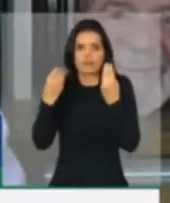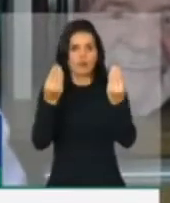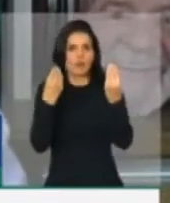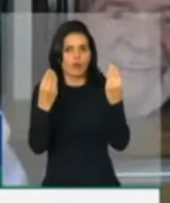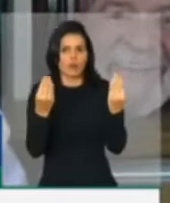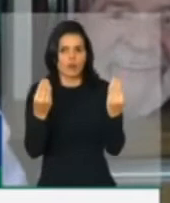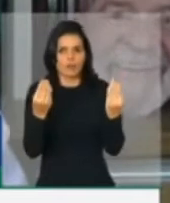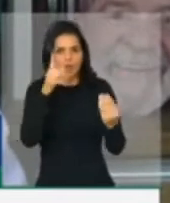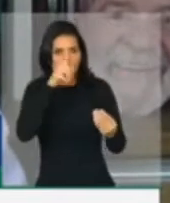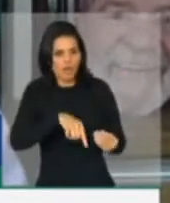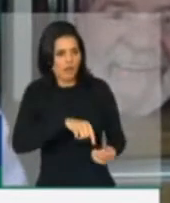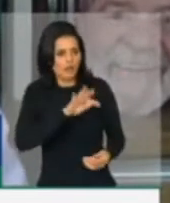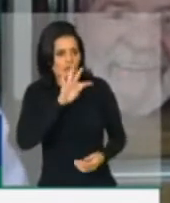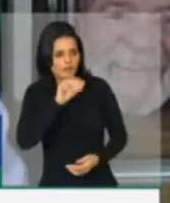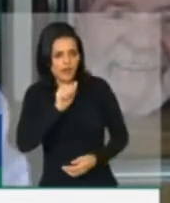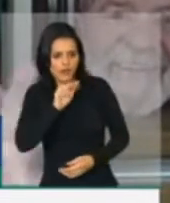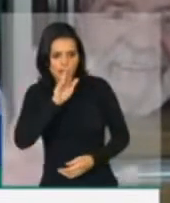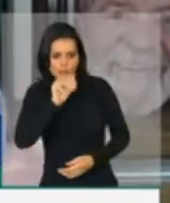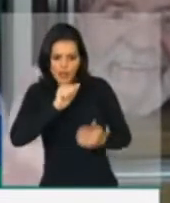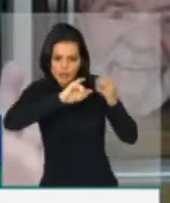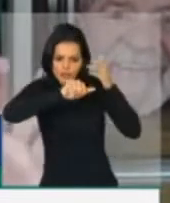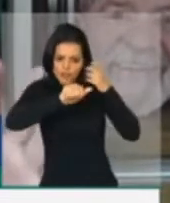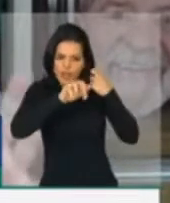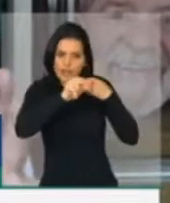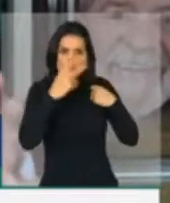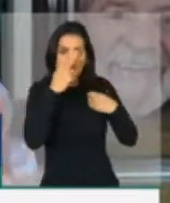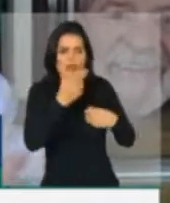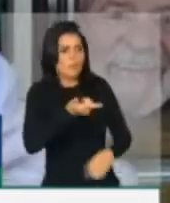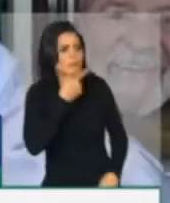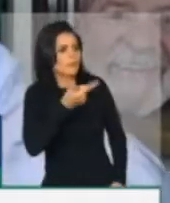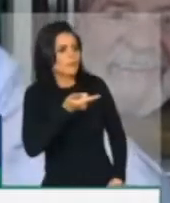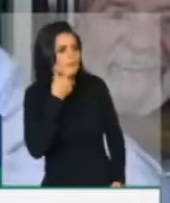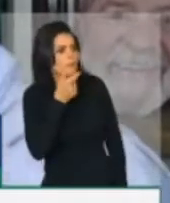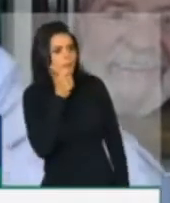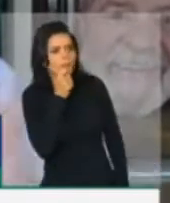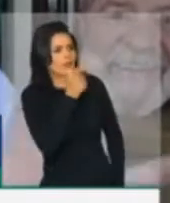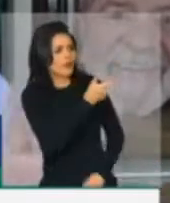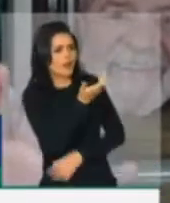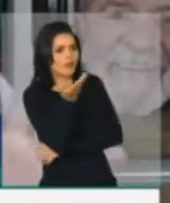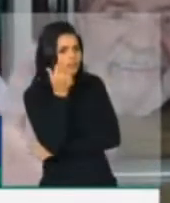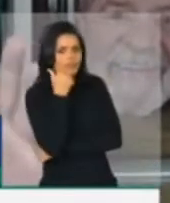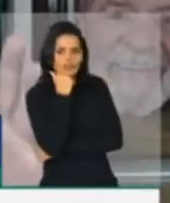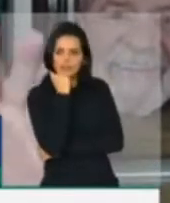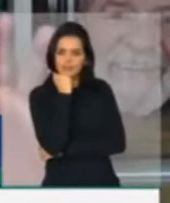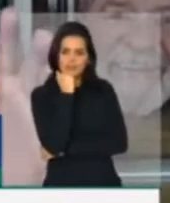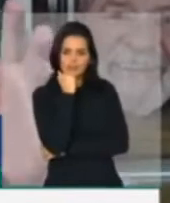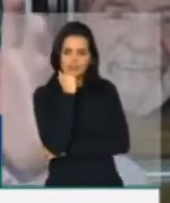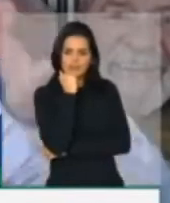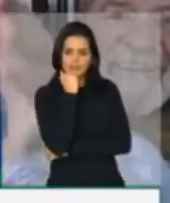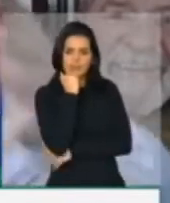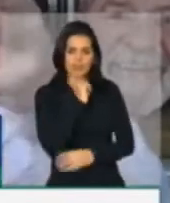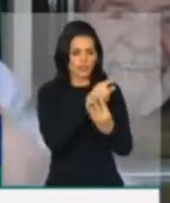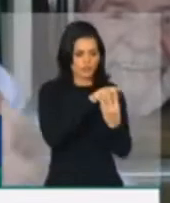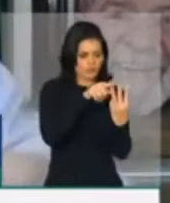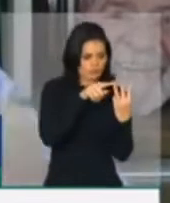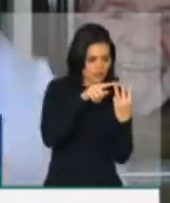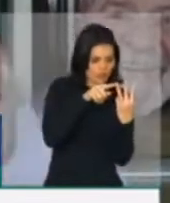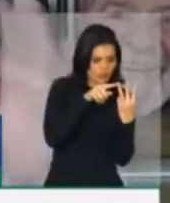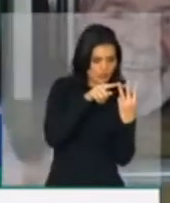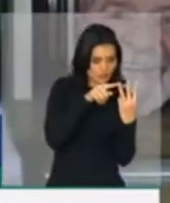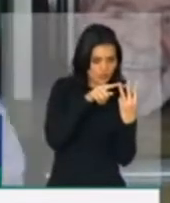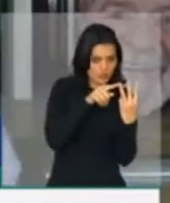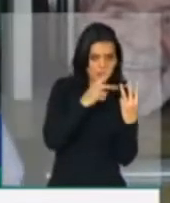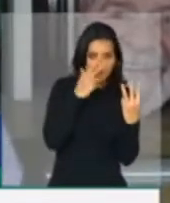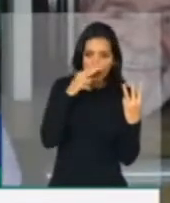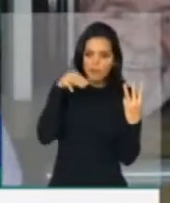tabajara. Só pode ser uma espécie de... Esses três, o melhor meme que eu vi são os